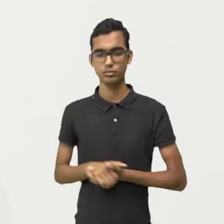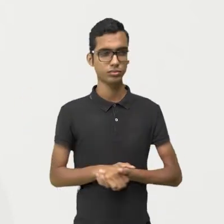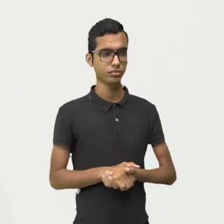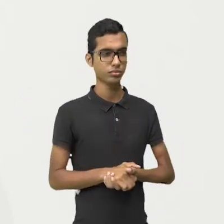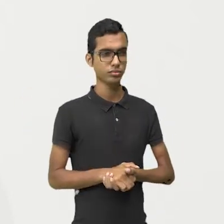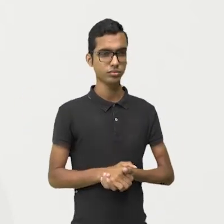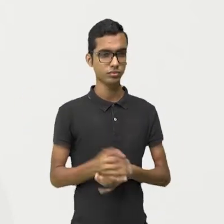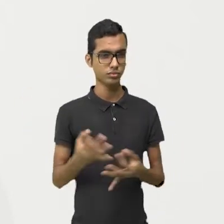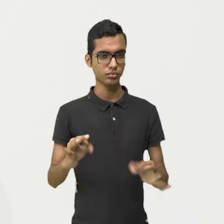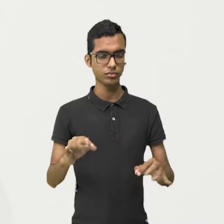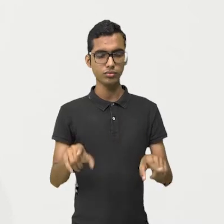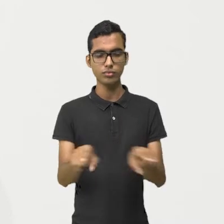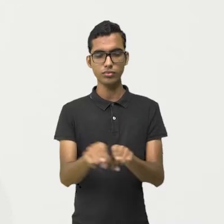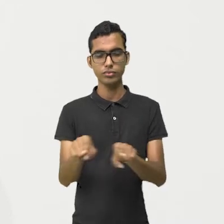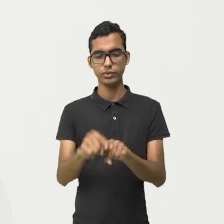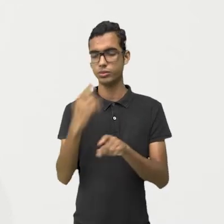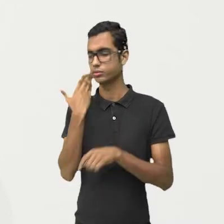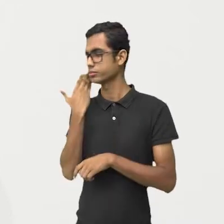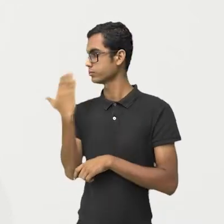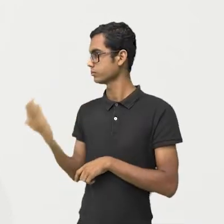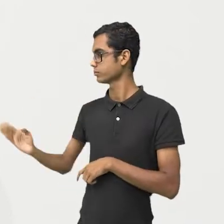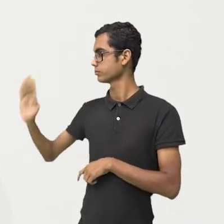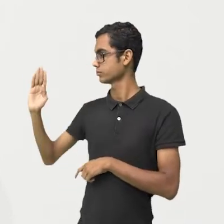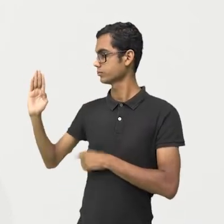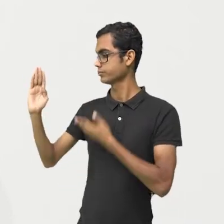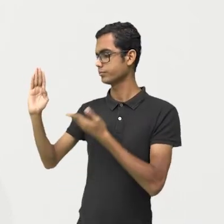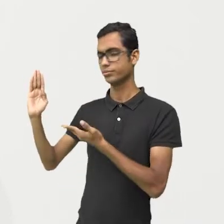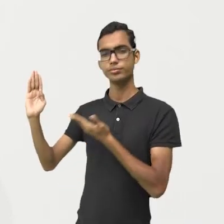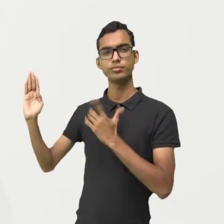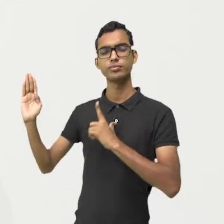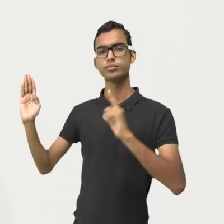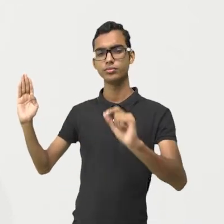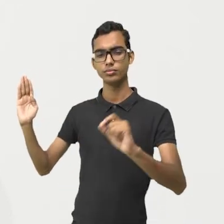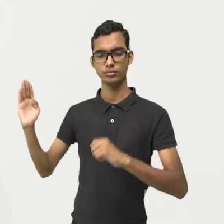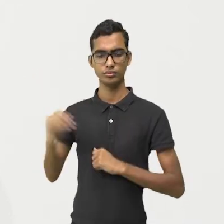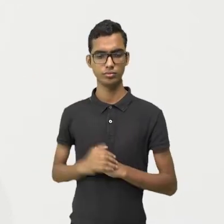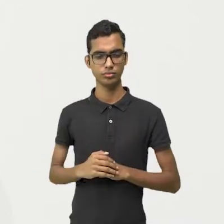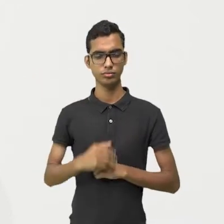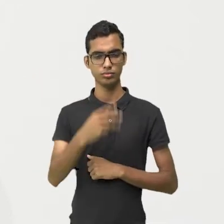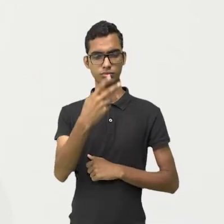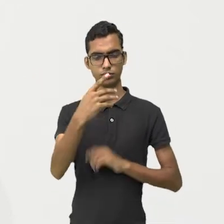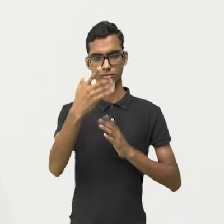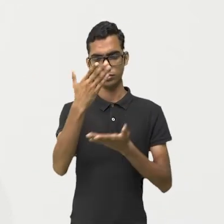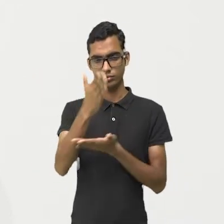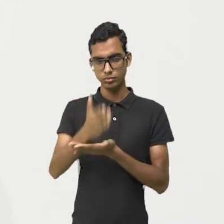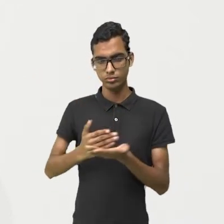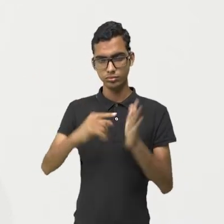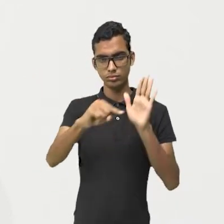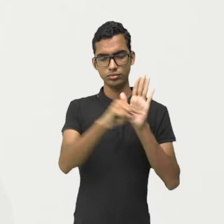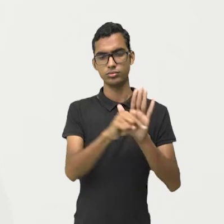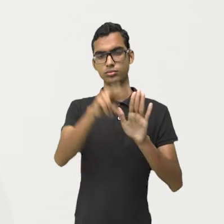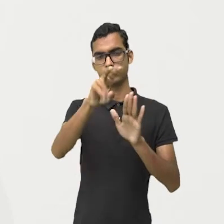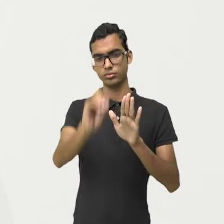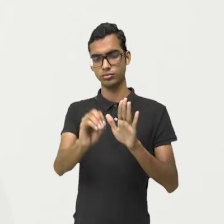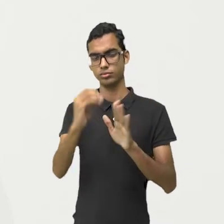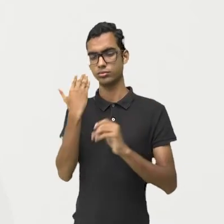15, beleza? Olha agora na letra B, o que nós temos? Eu quero a metade de